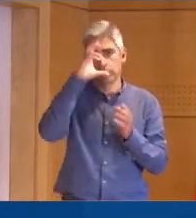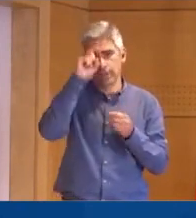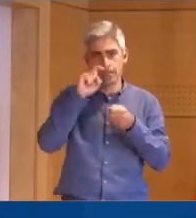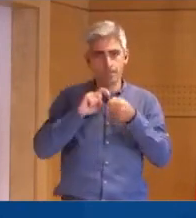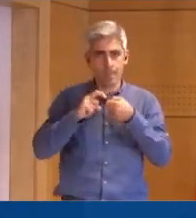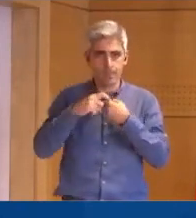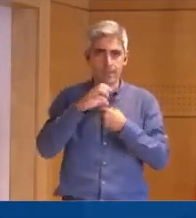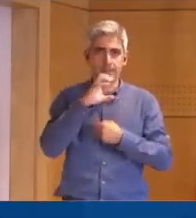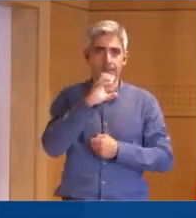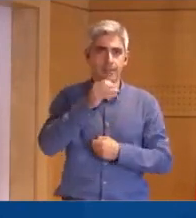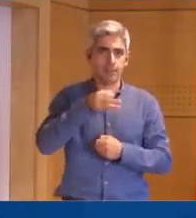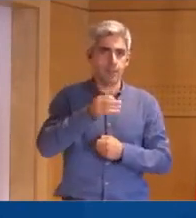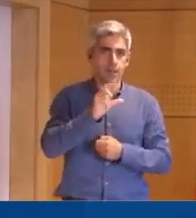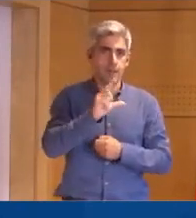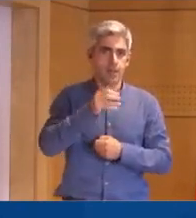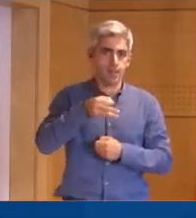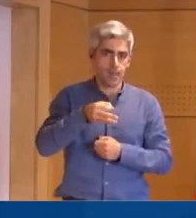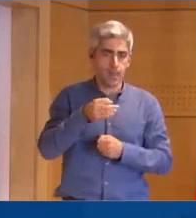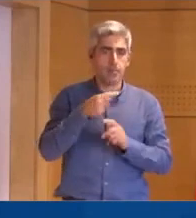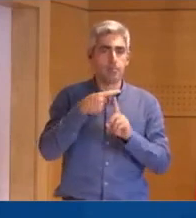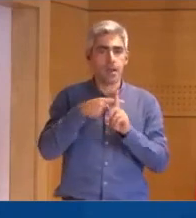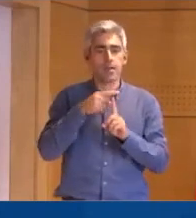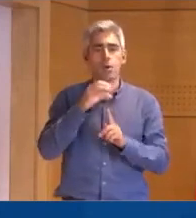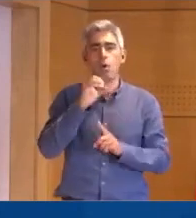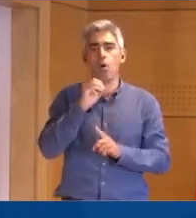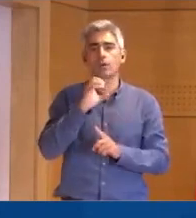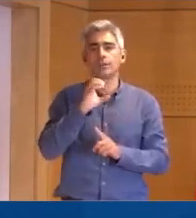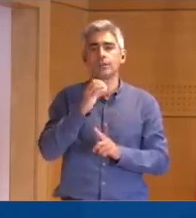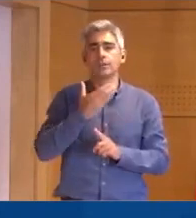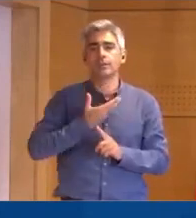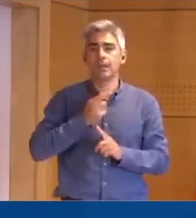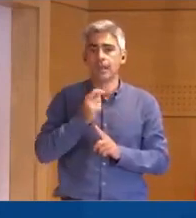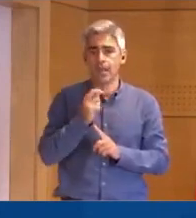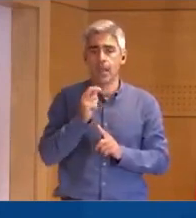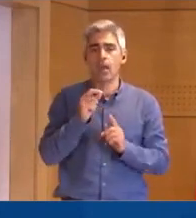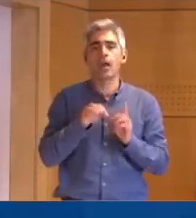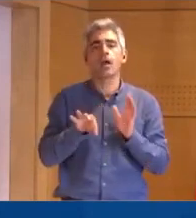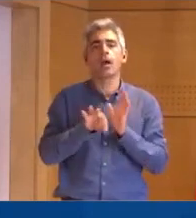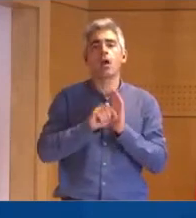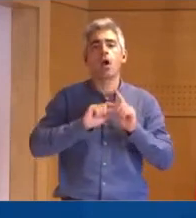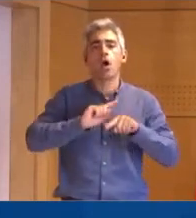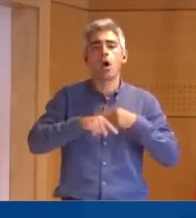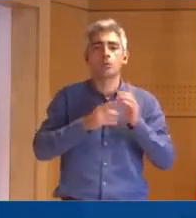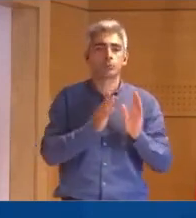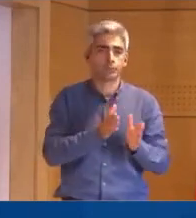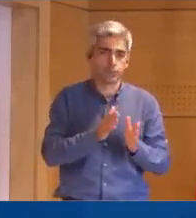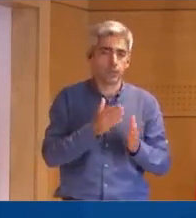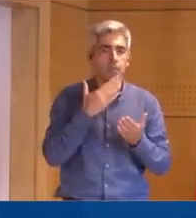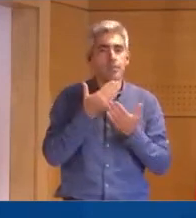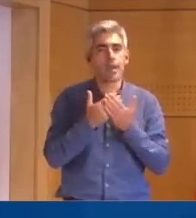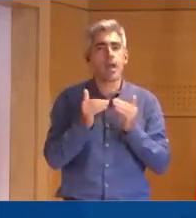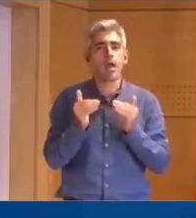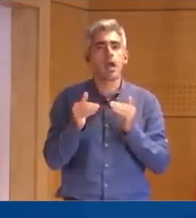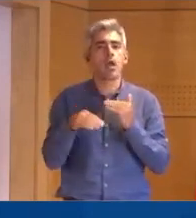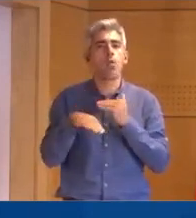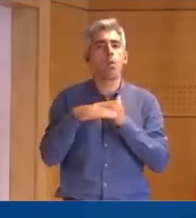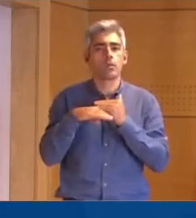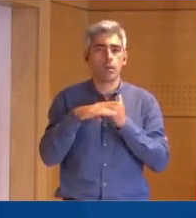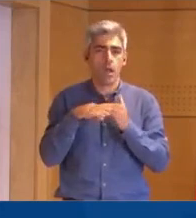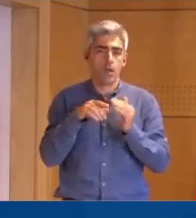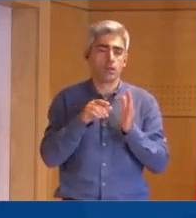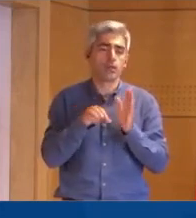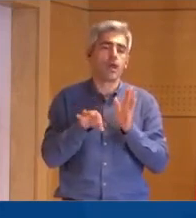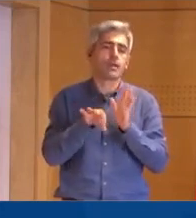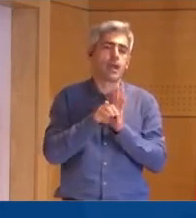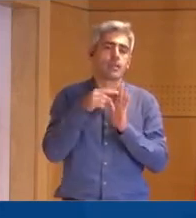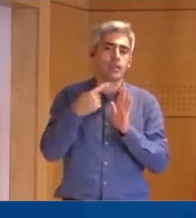-membros da Cplp e da OCDE, dispensando a troca de cartas de condução em condições de igualdade com os detentores de títulos de condução